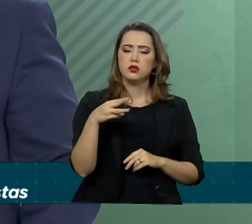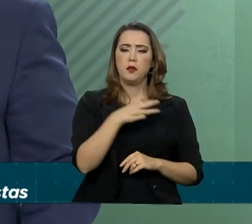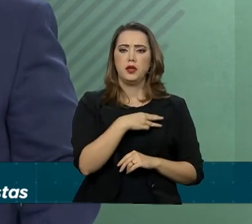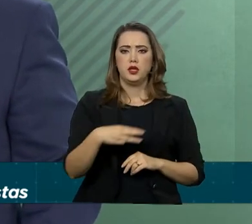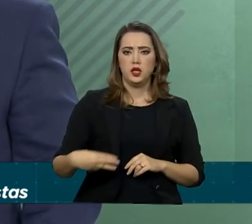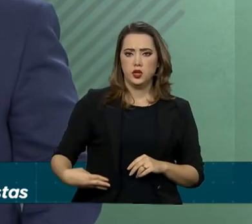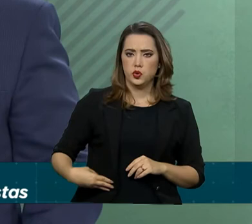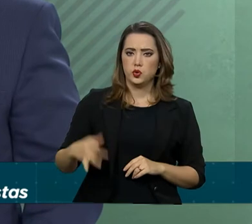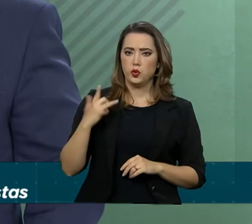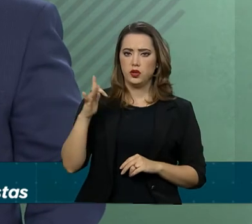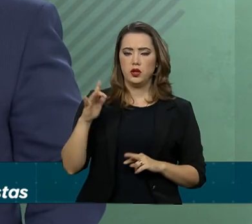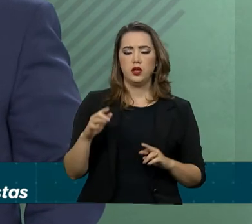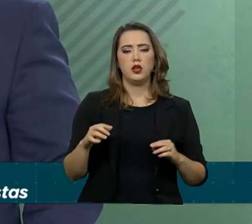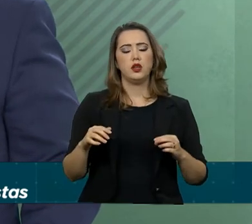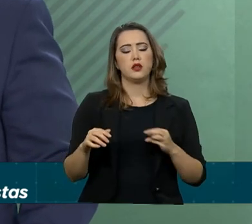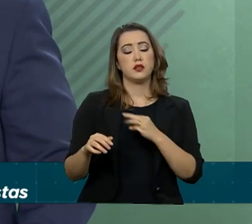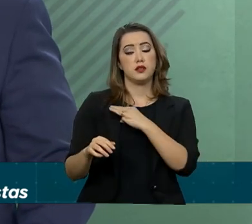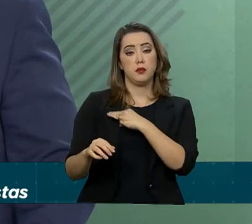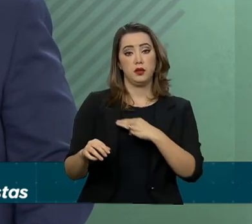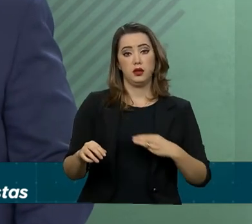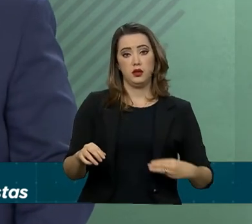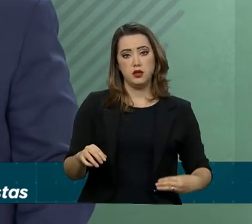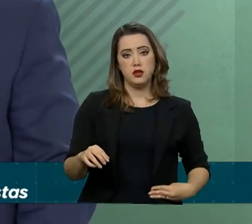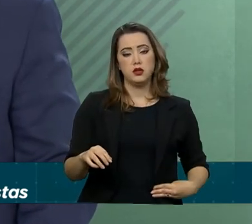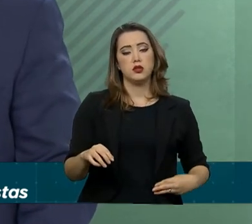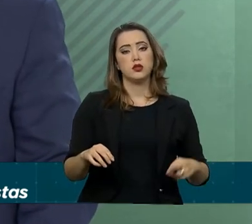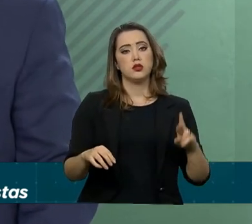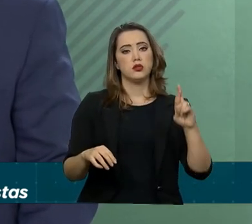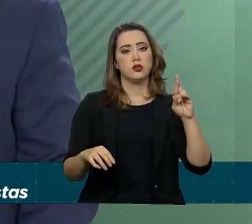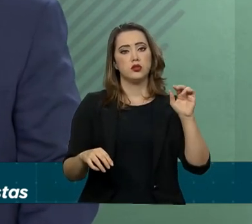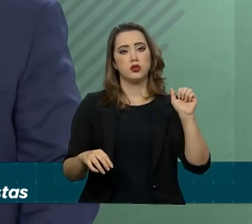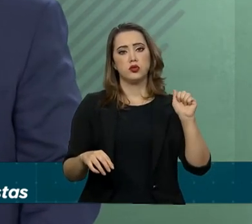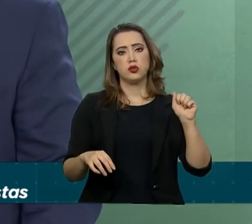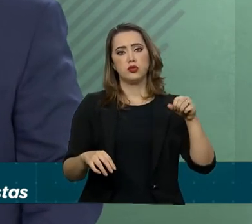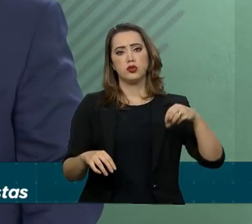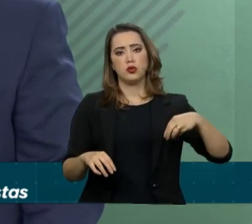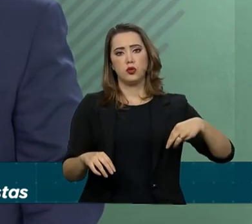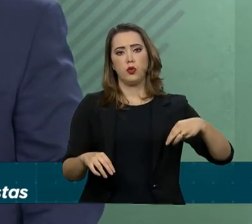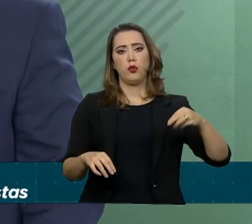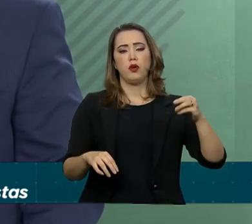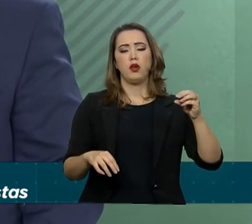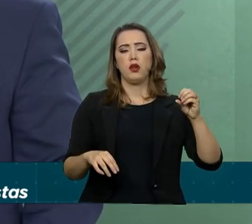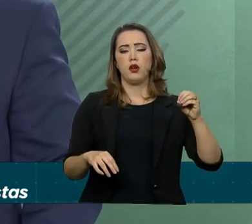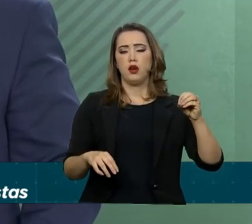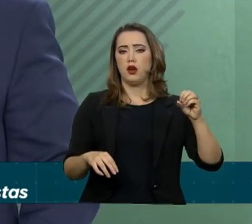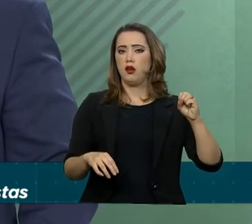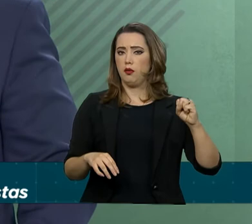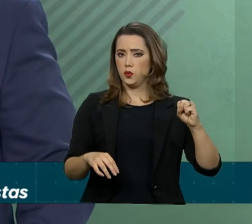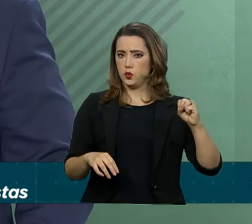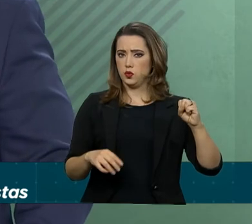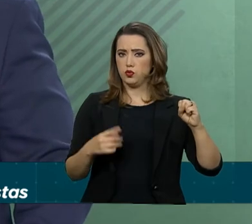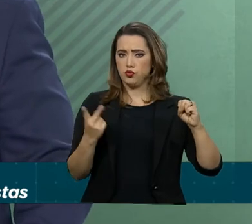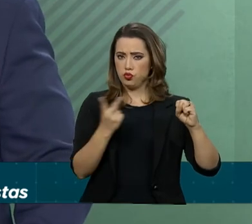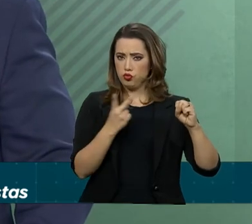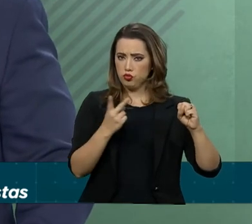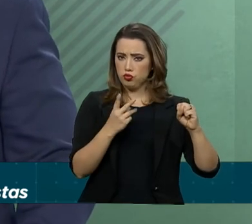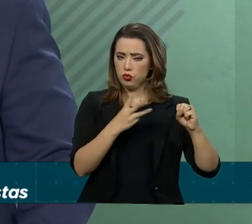o ministro Ramos, e na pessoa do deputado Rodrigo Maia, estão se mostrando adequados.